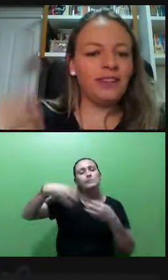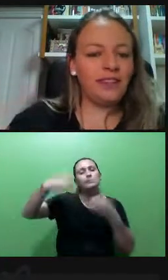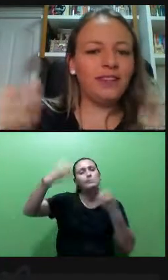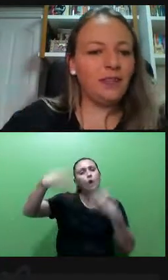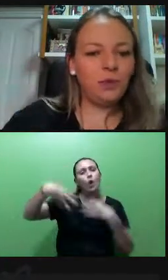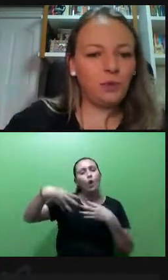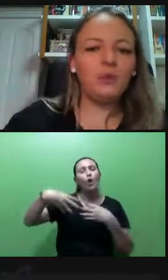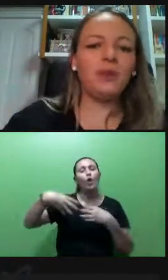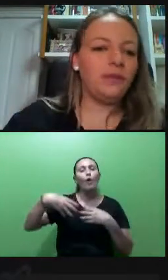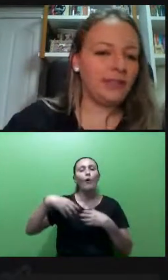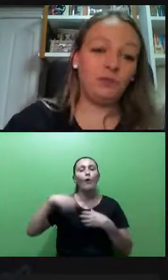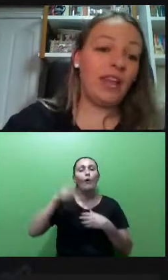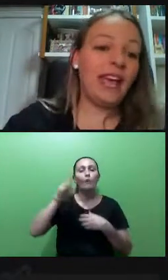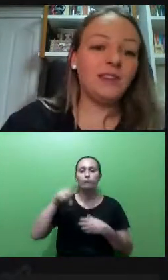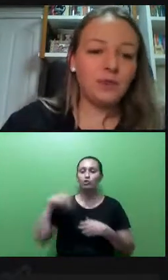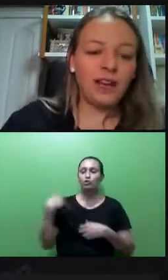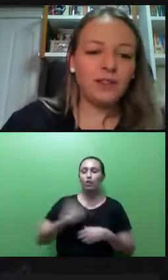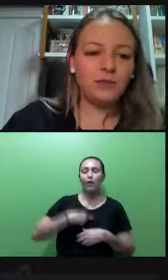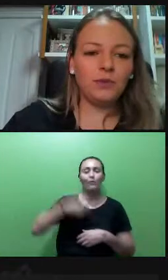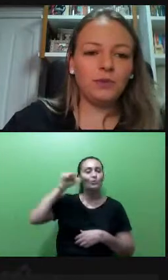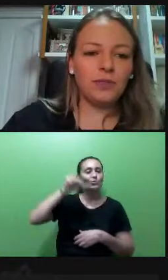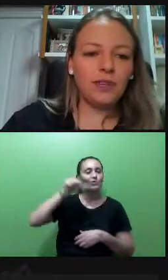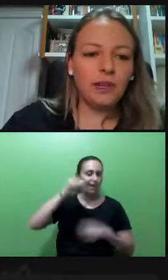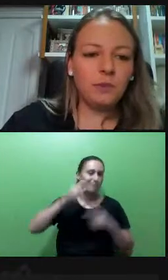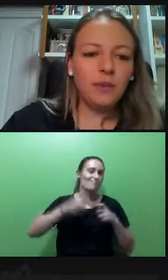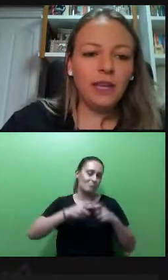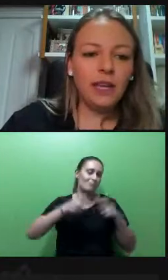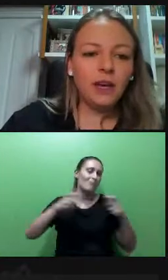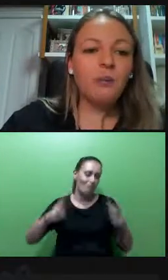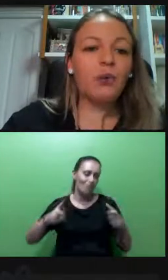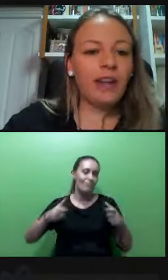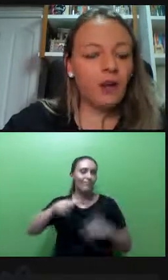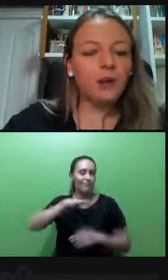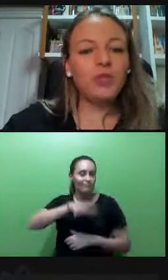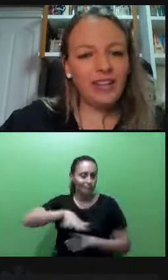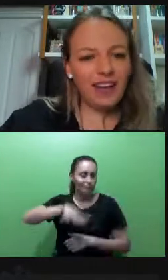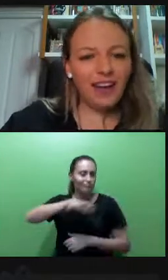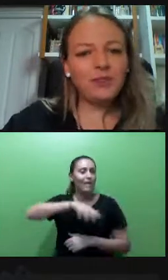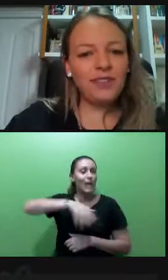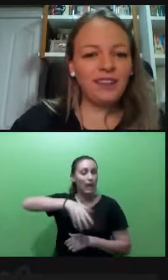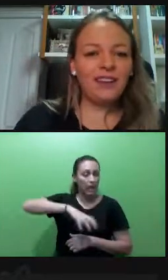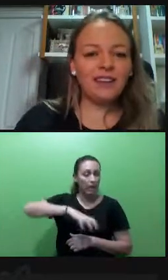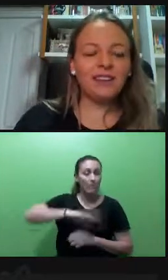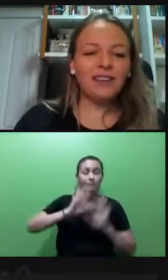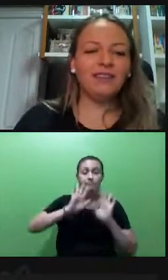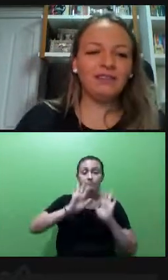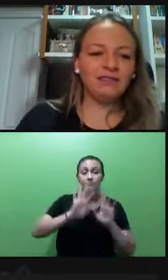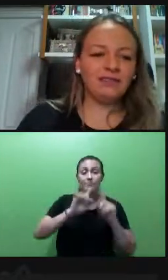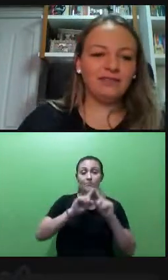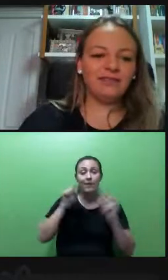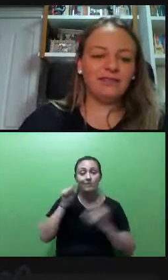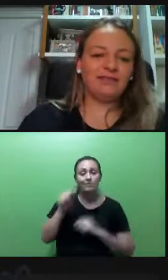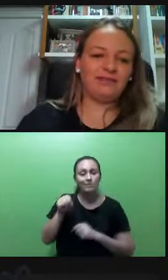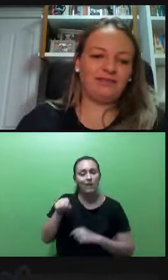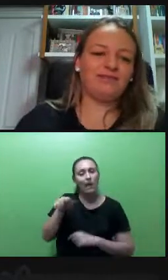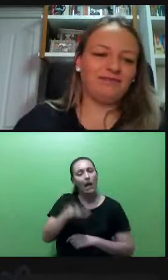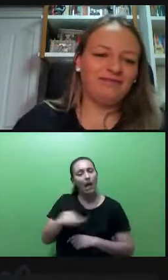nós somos em grande número, as mulheres, no caso, nos campi, porém, quando chega em cargos de liderança...